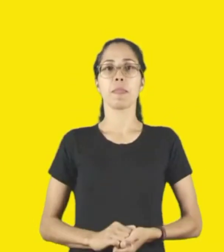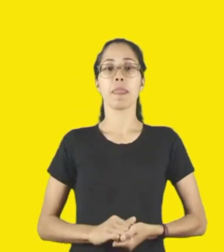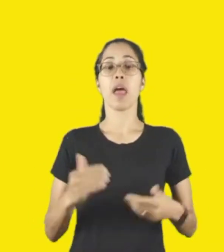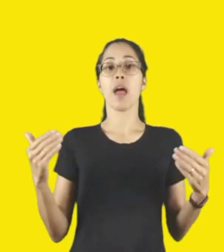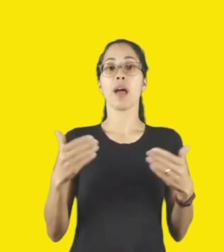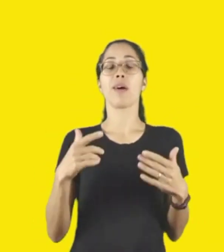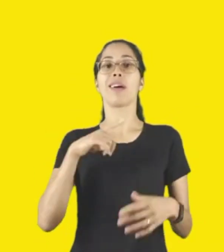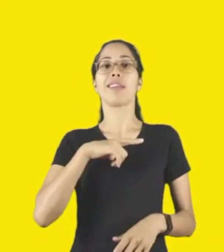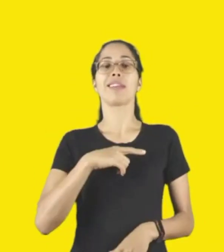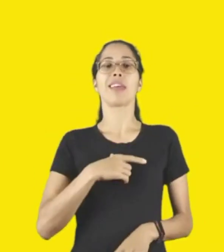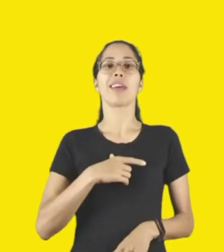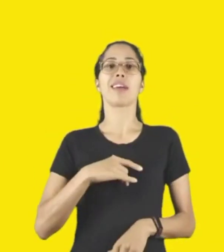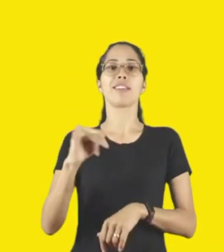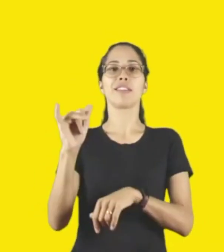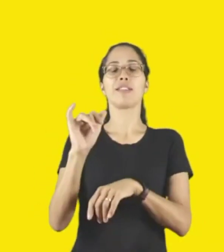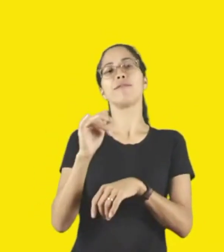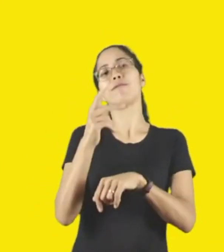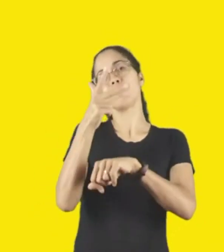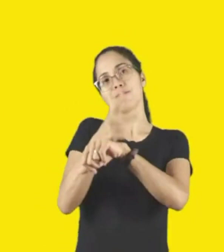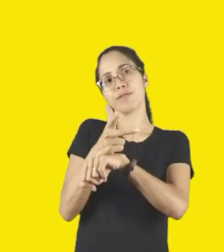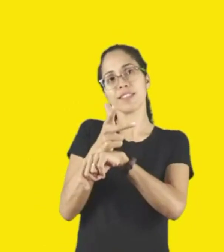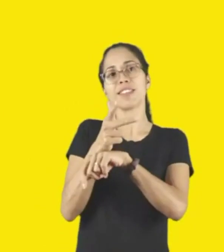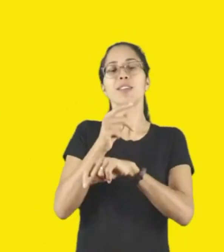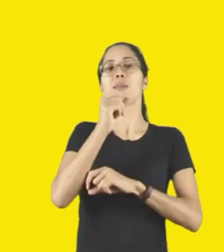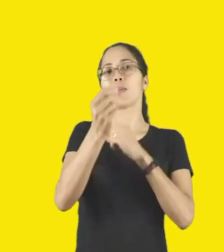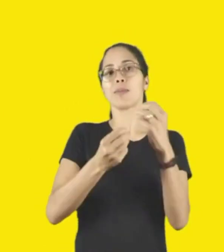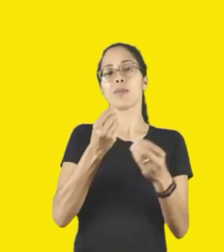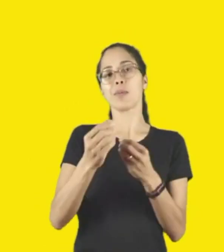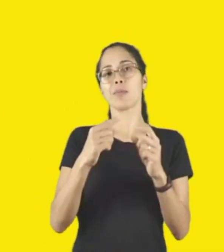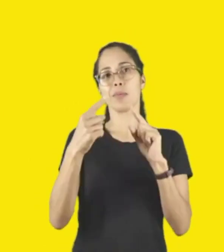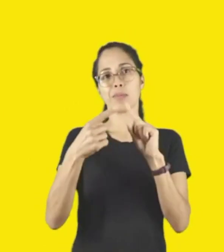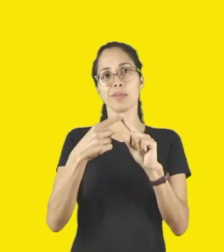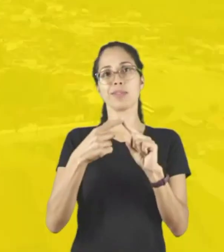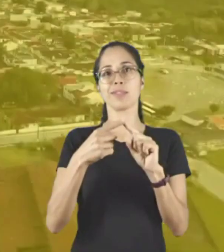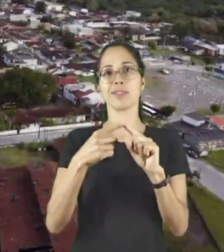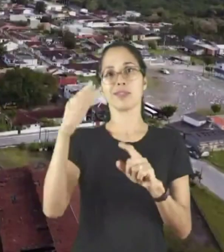apresenta a proposta do Circuito Sesc de Artes. Vamos ao vídeo.